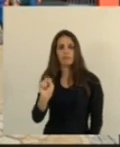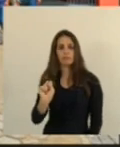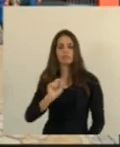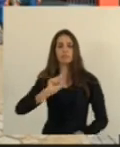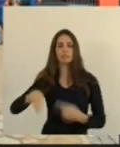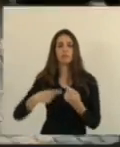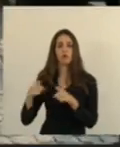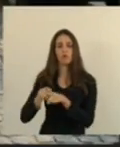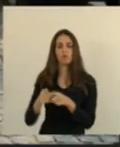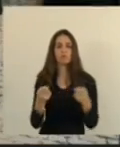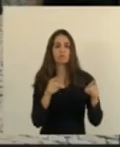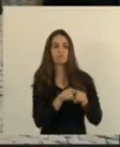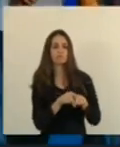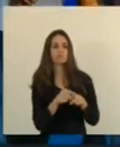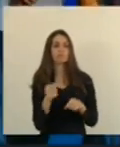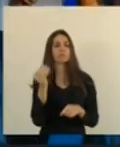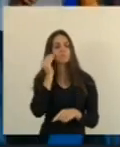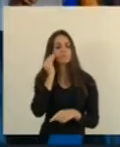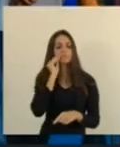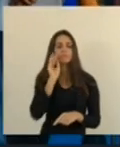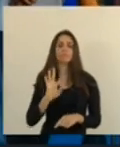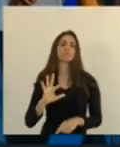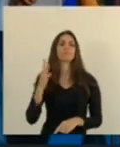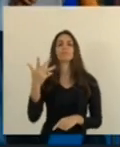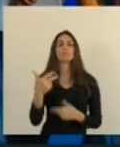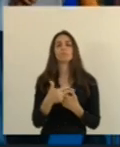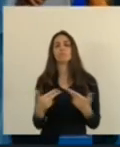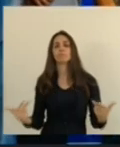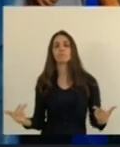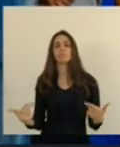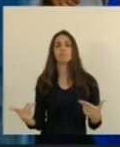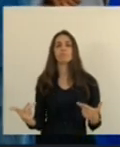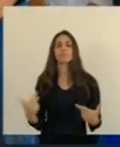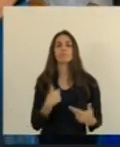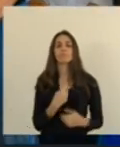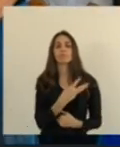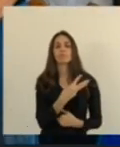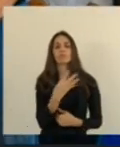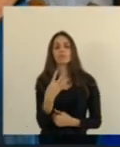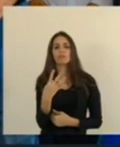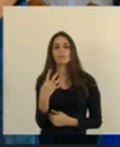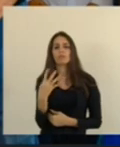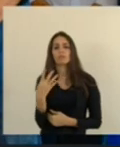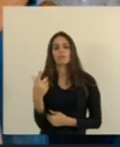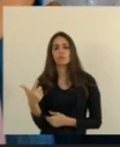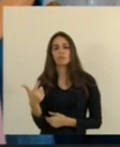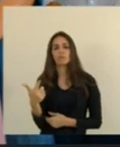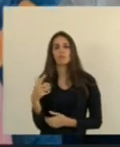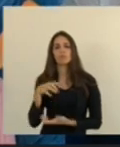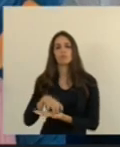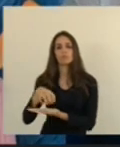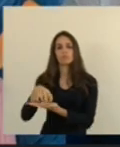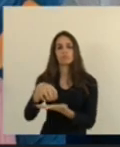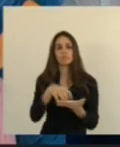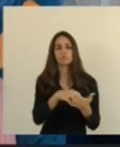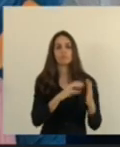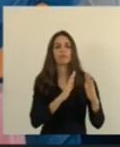convênio para regularização fundiária de 342 unidades